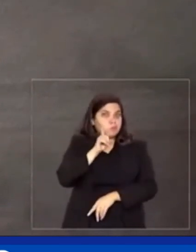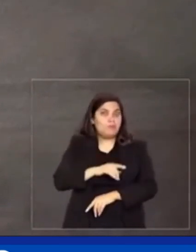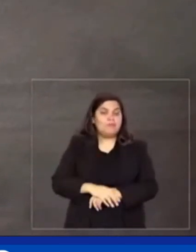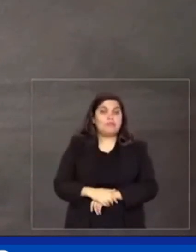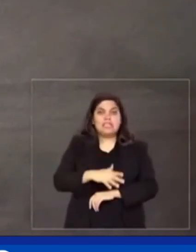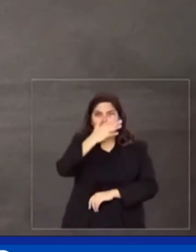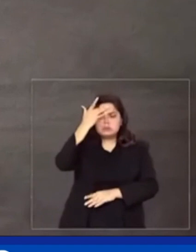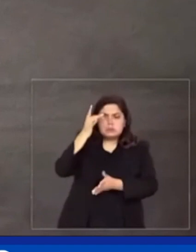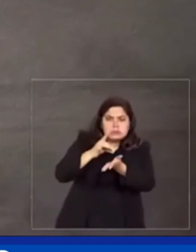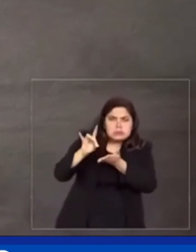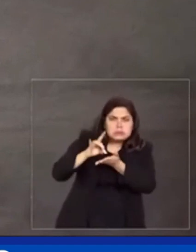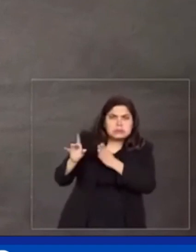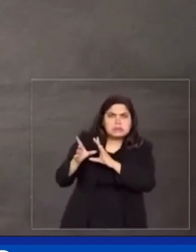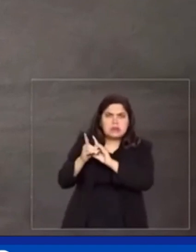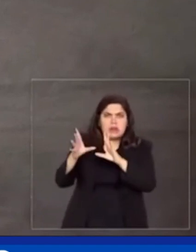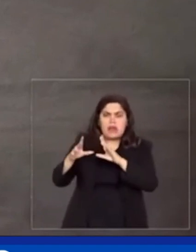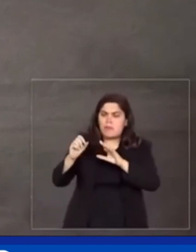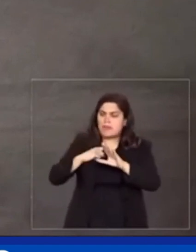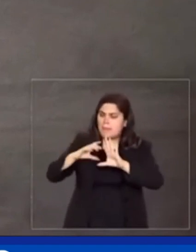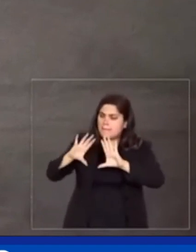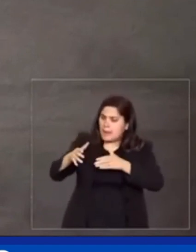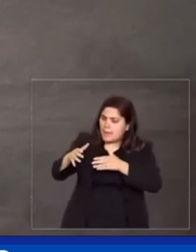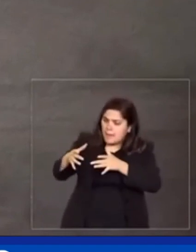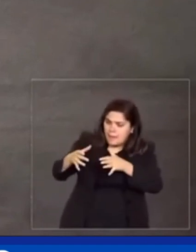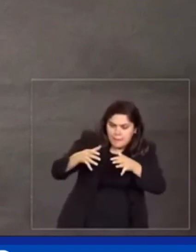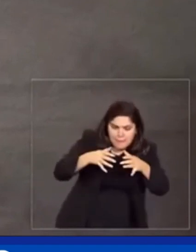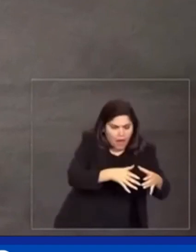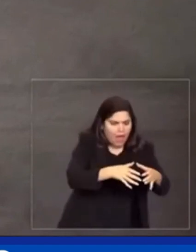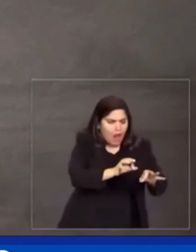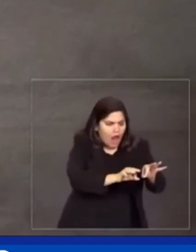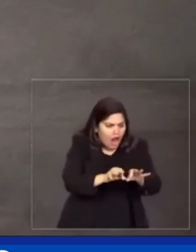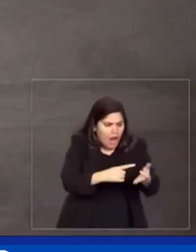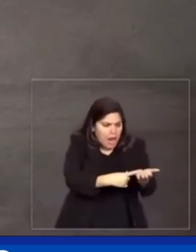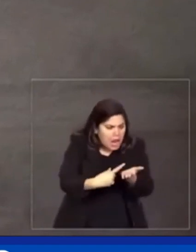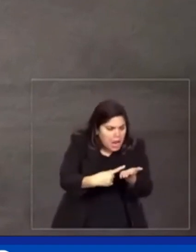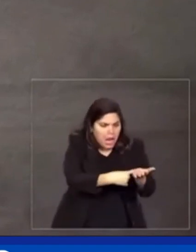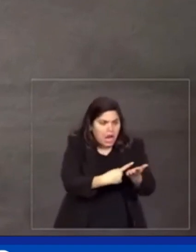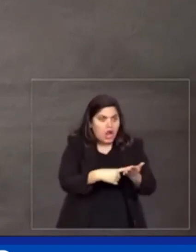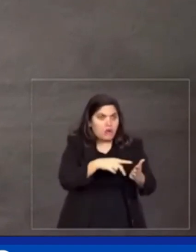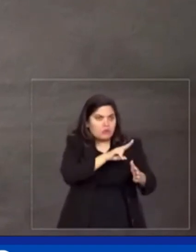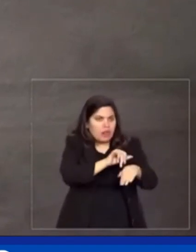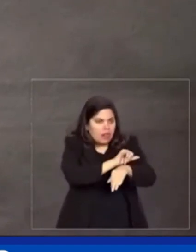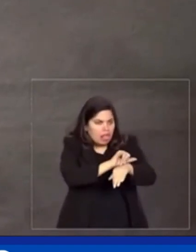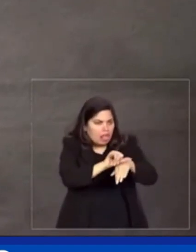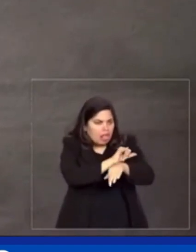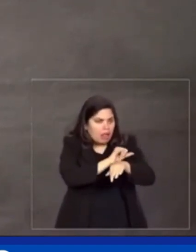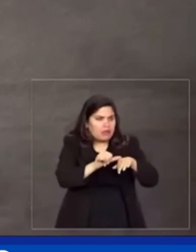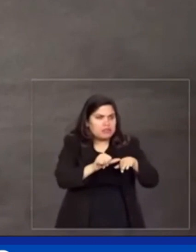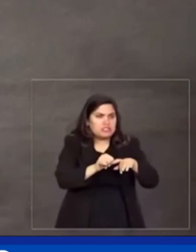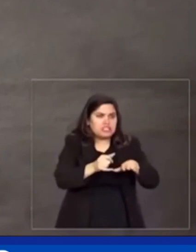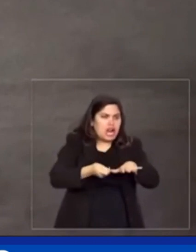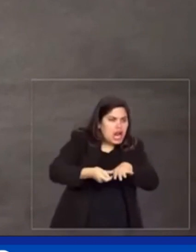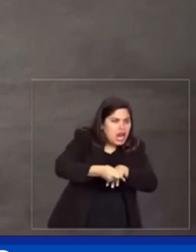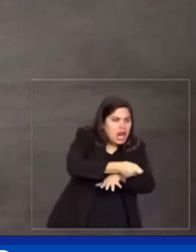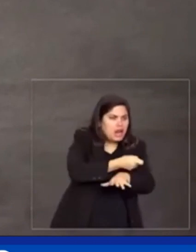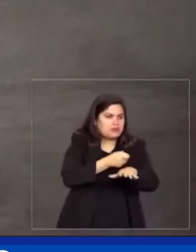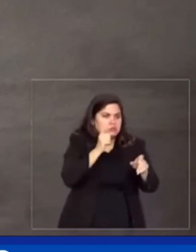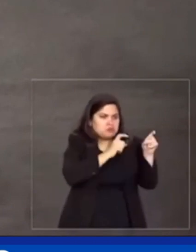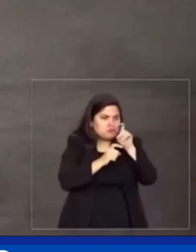democracia se organizam e se movimentam, usam e abusam dos mecanismos de manipulações e mentiras